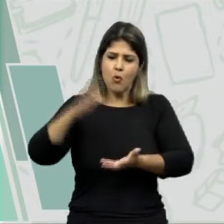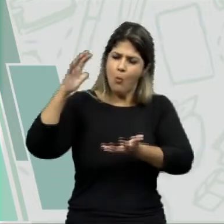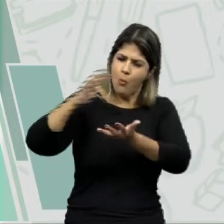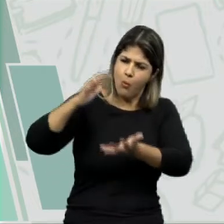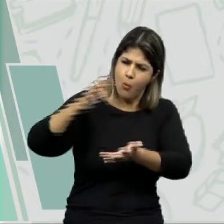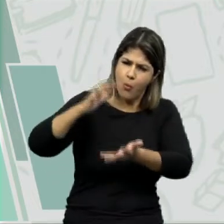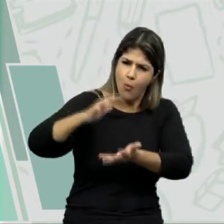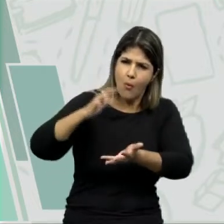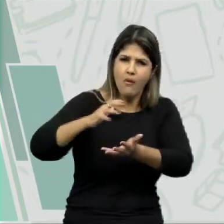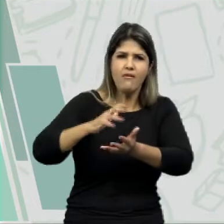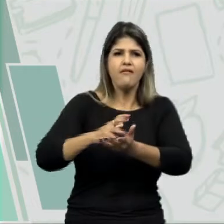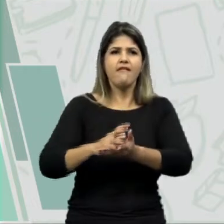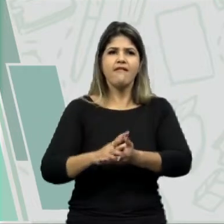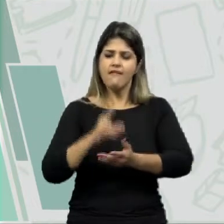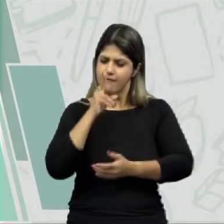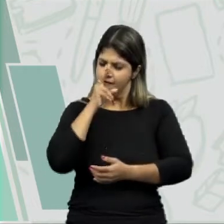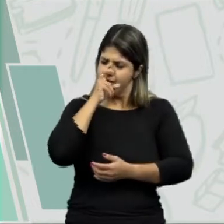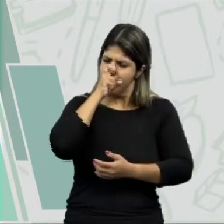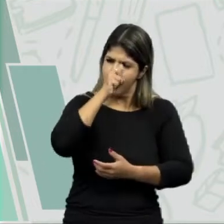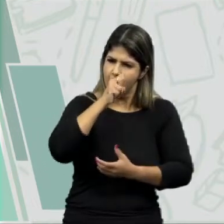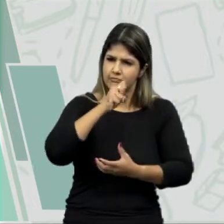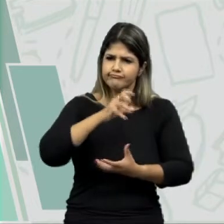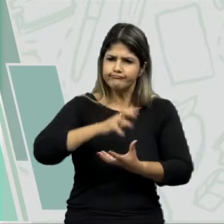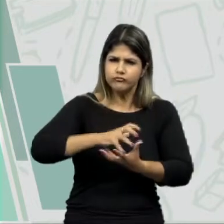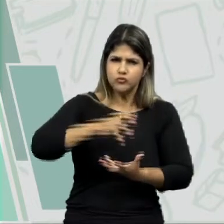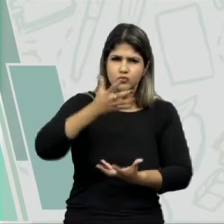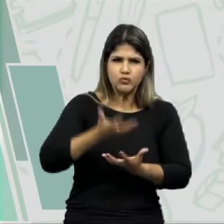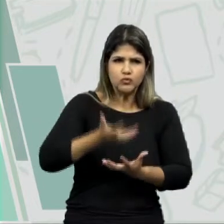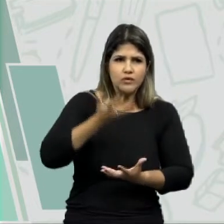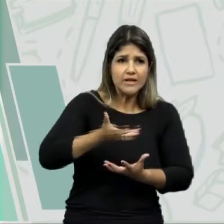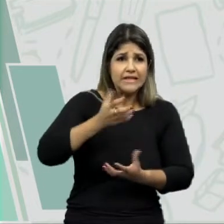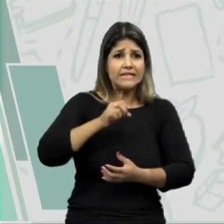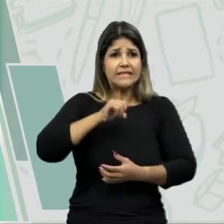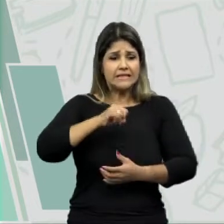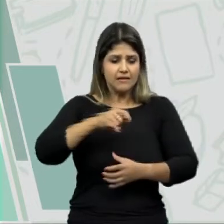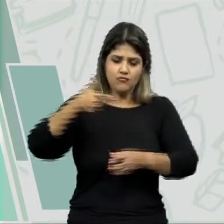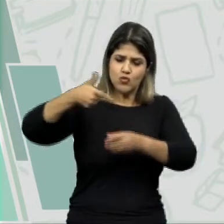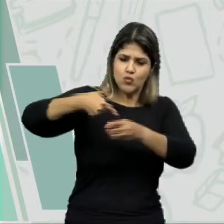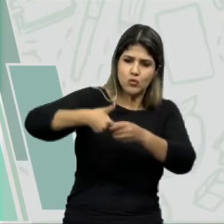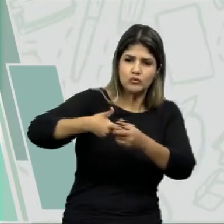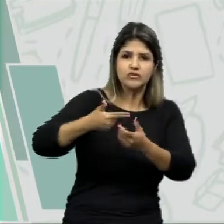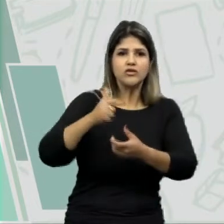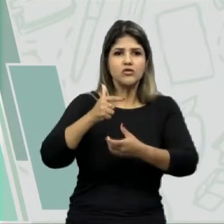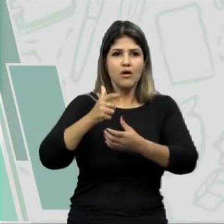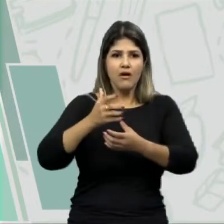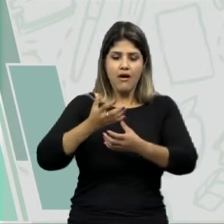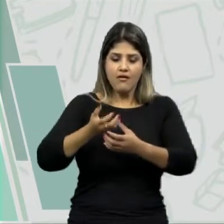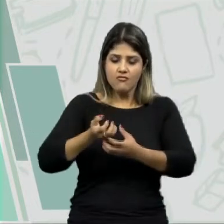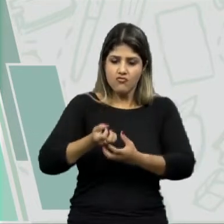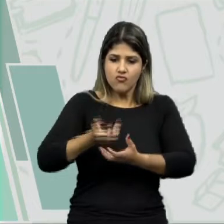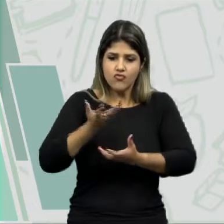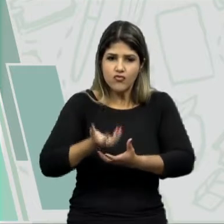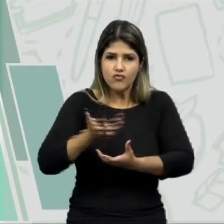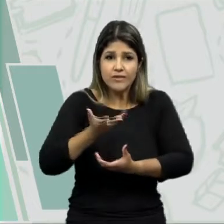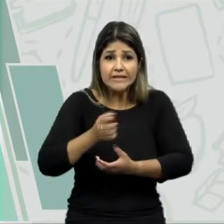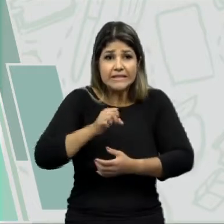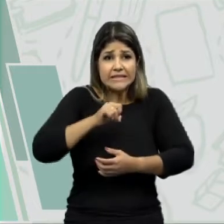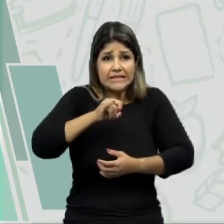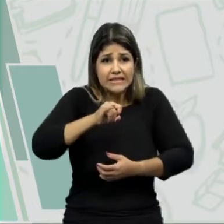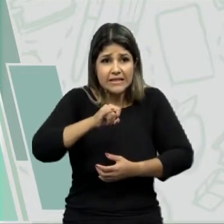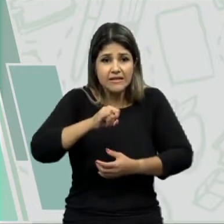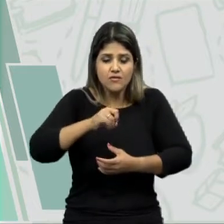adotados taxas de compressão mais altas nas suas câmaras de combustão, sem que o combustível sofra ignição espontânea.